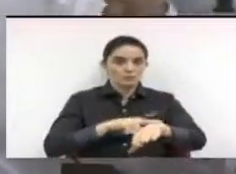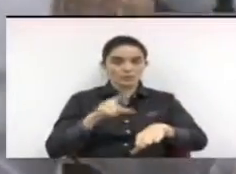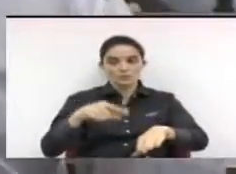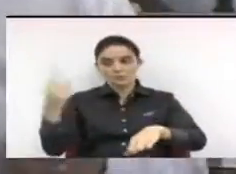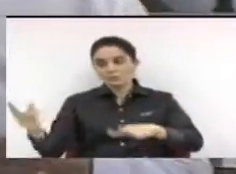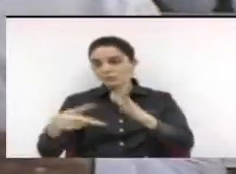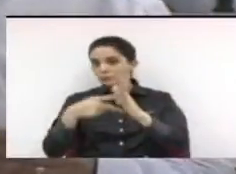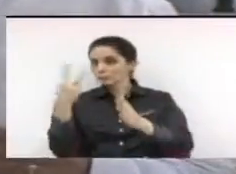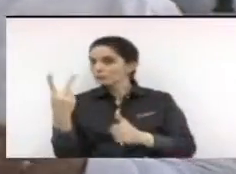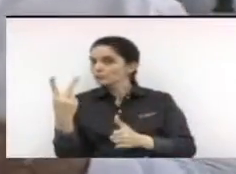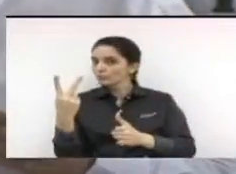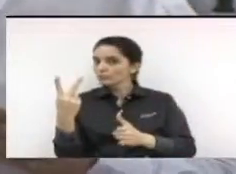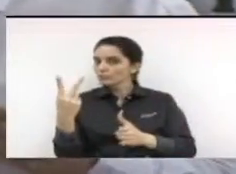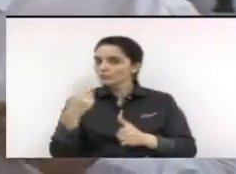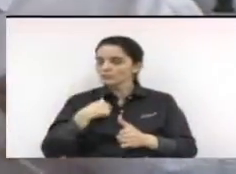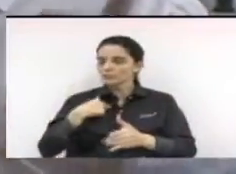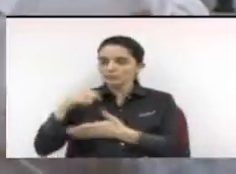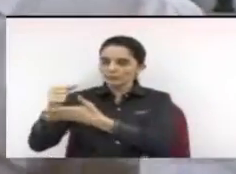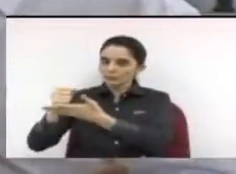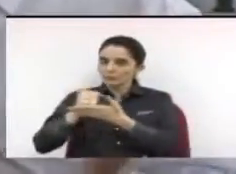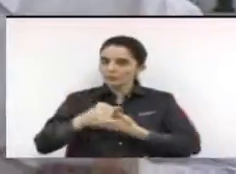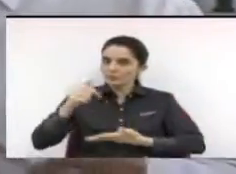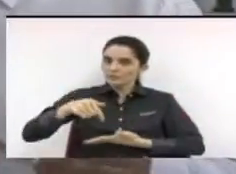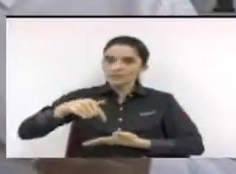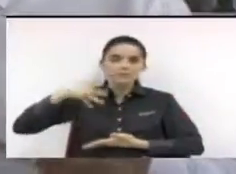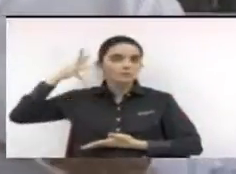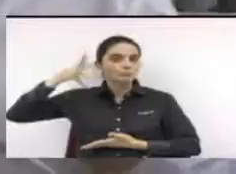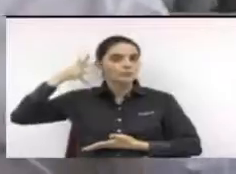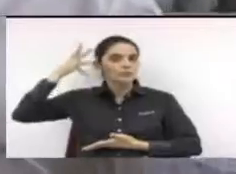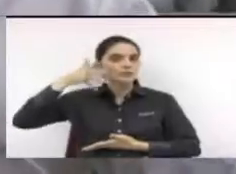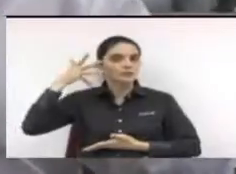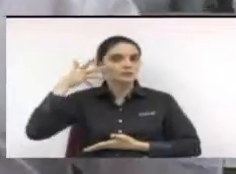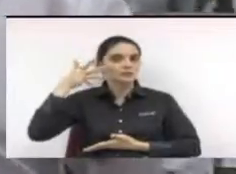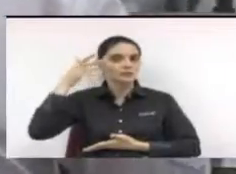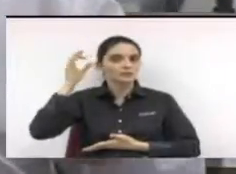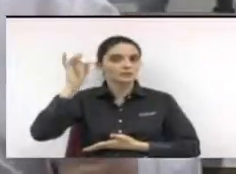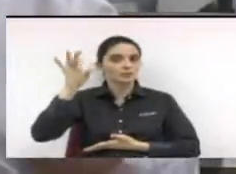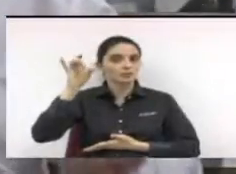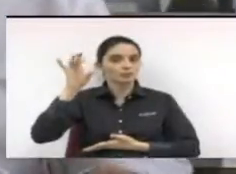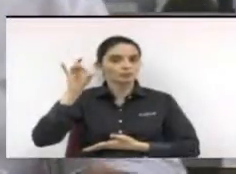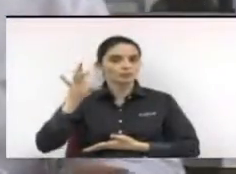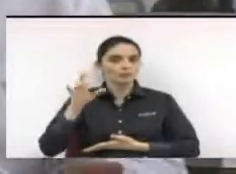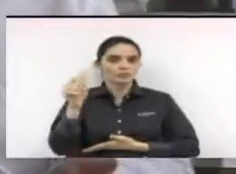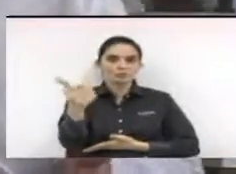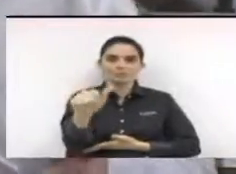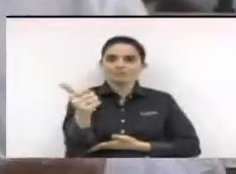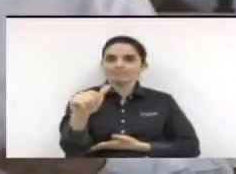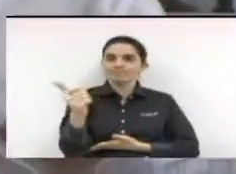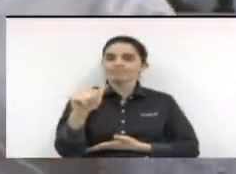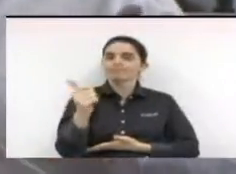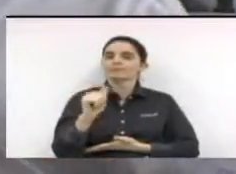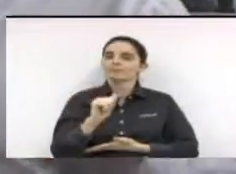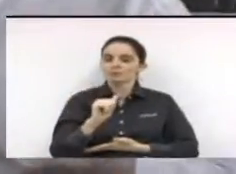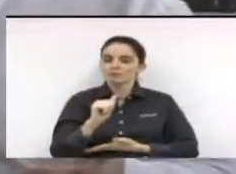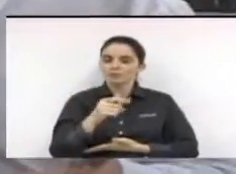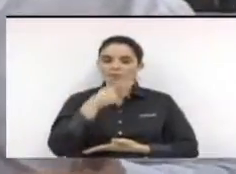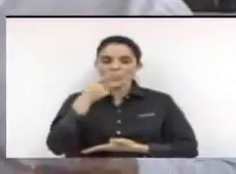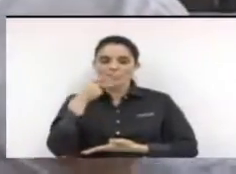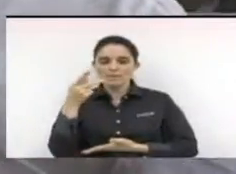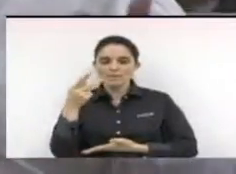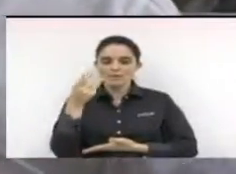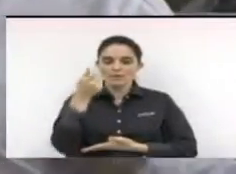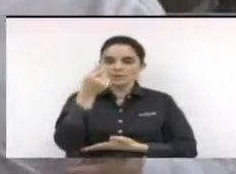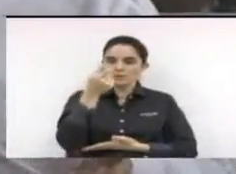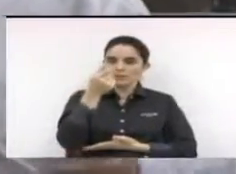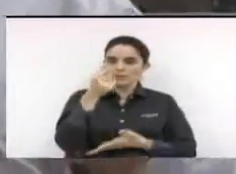vou trazer aqui um palestrante que é perito nesse assunto para falar